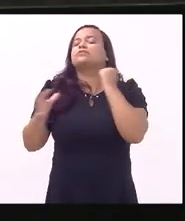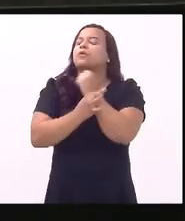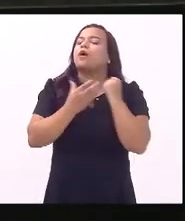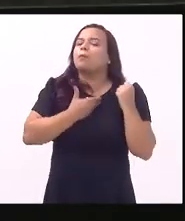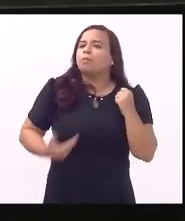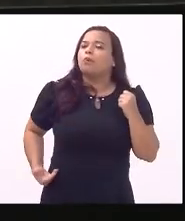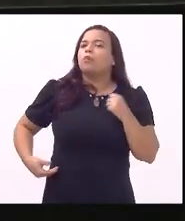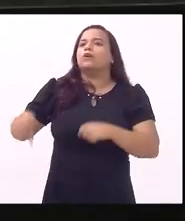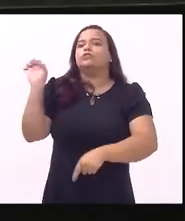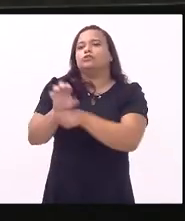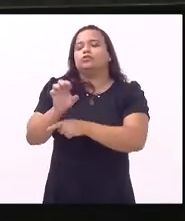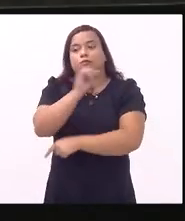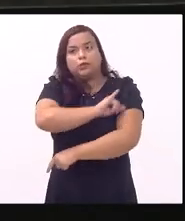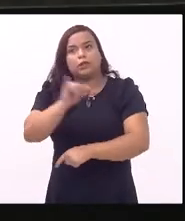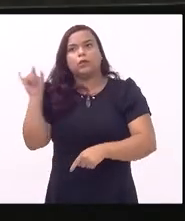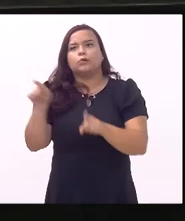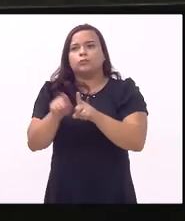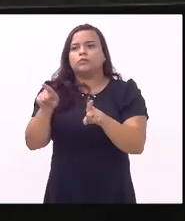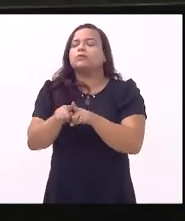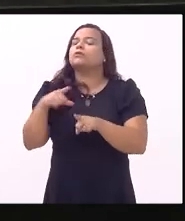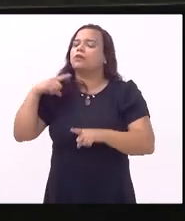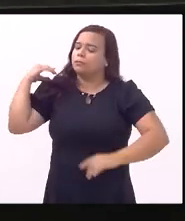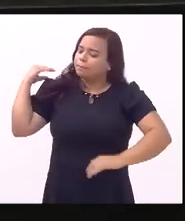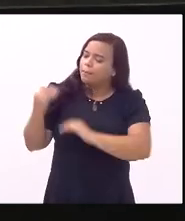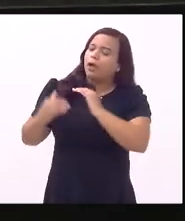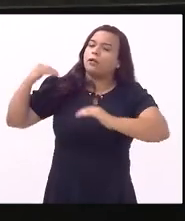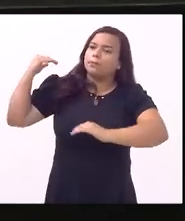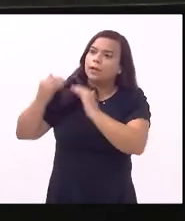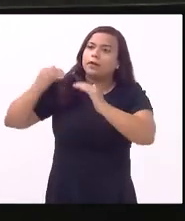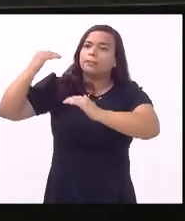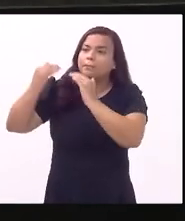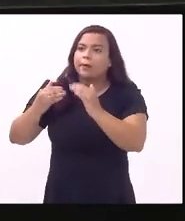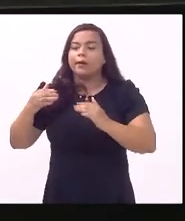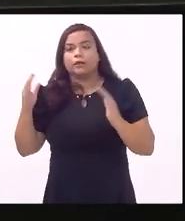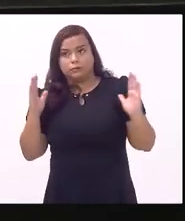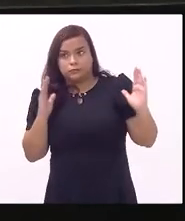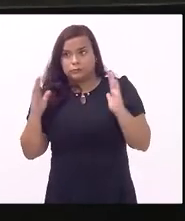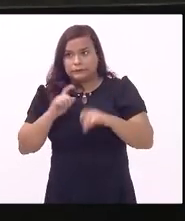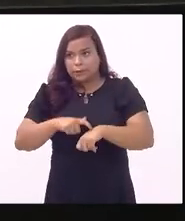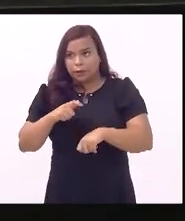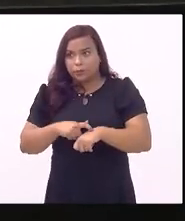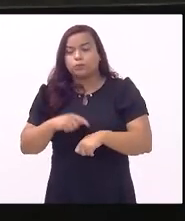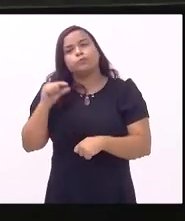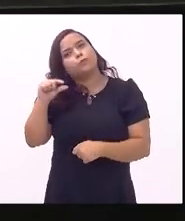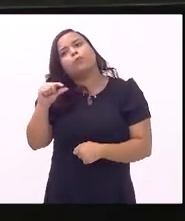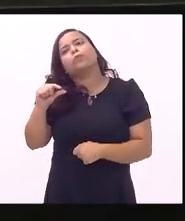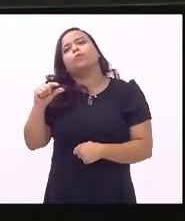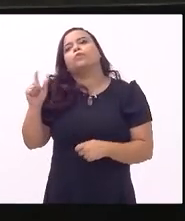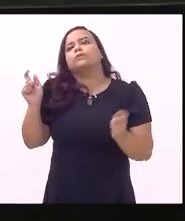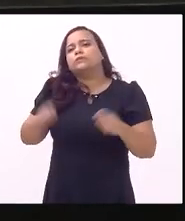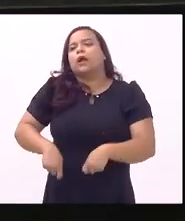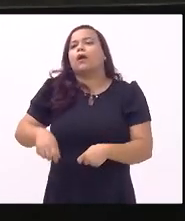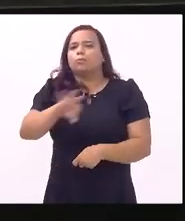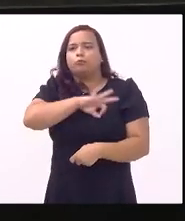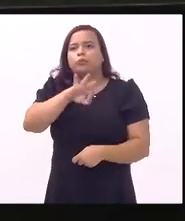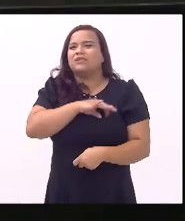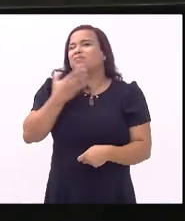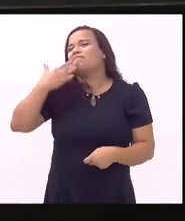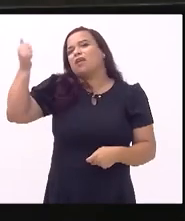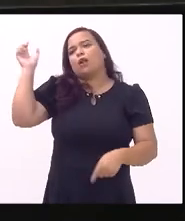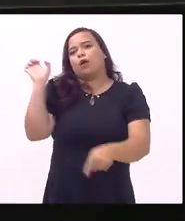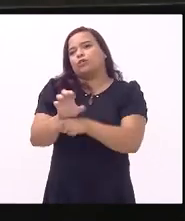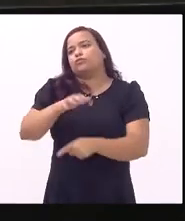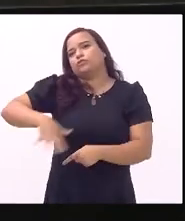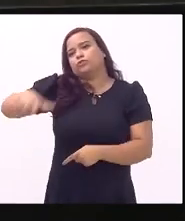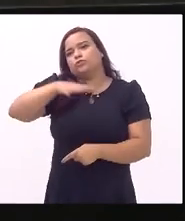caminhando a passos largos para em pouco tempo nós fazermos dela a melhor Polícia desse Estado com toda a